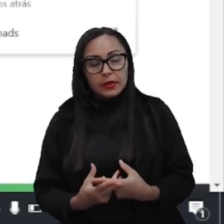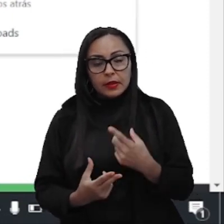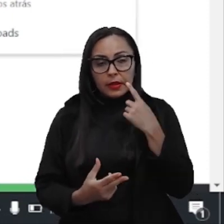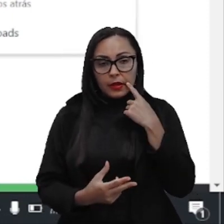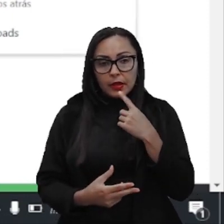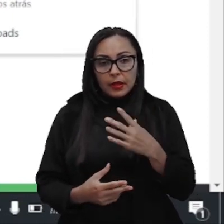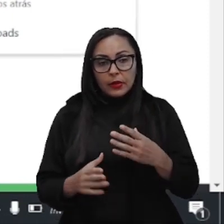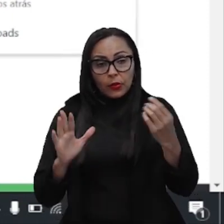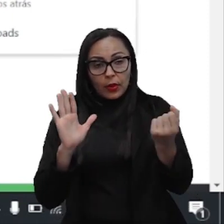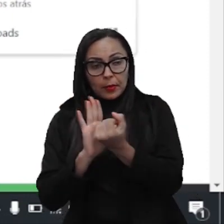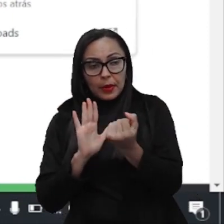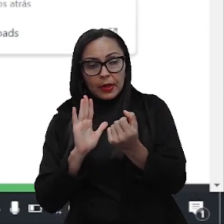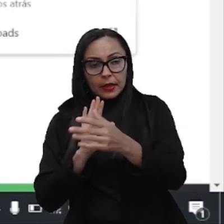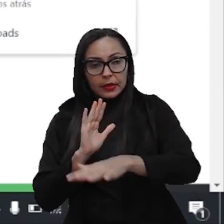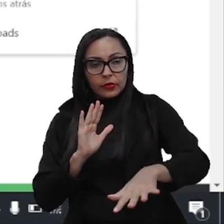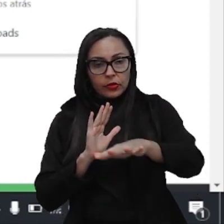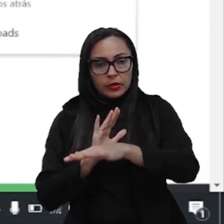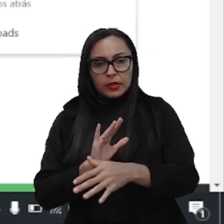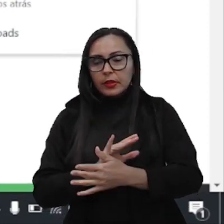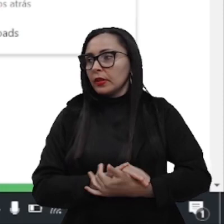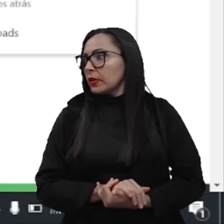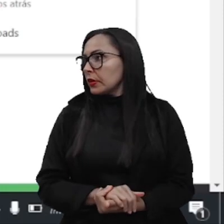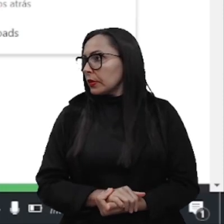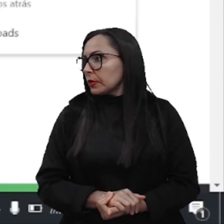a PaiCharme é tranquila, tá, gente?